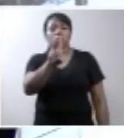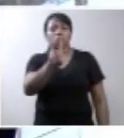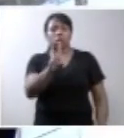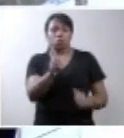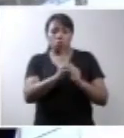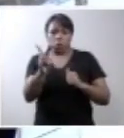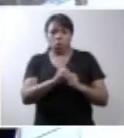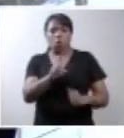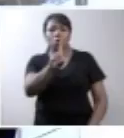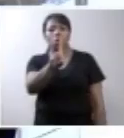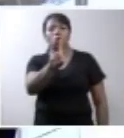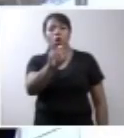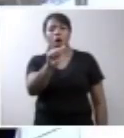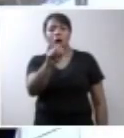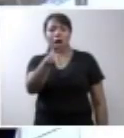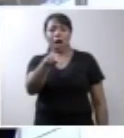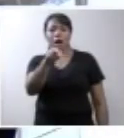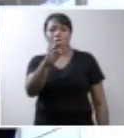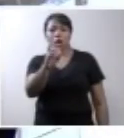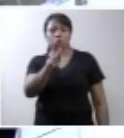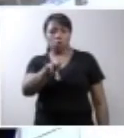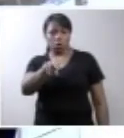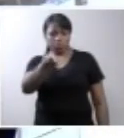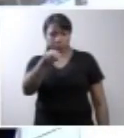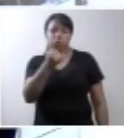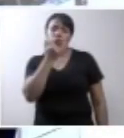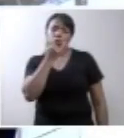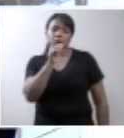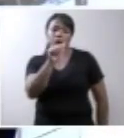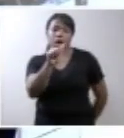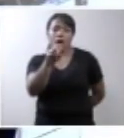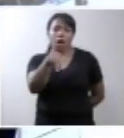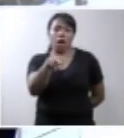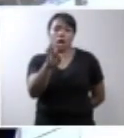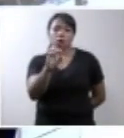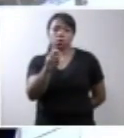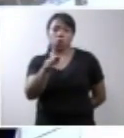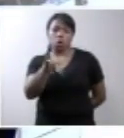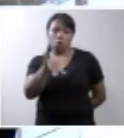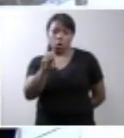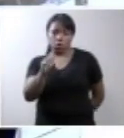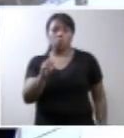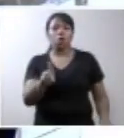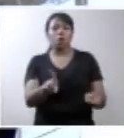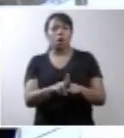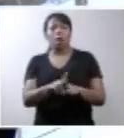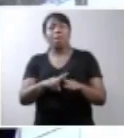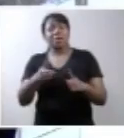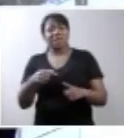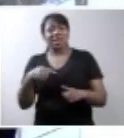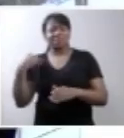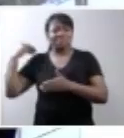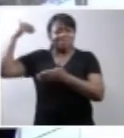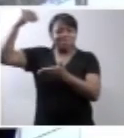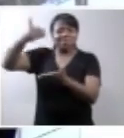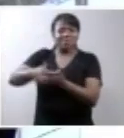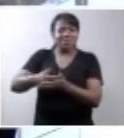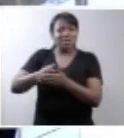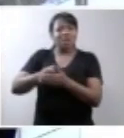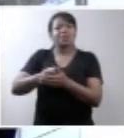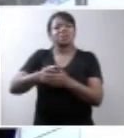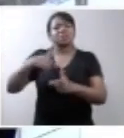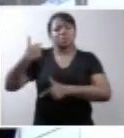e ao seu antecessor, doutor Fonteles. Eu queria dizer que, desses 50 anos que eu trabalhei e trabalho